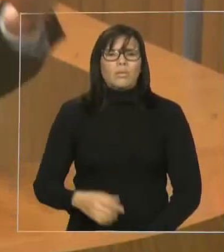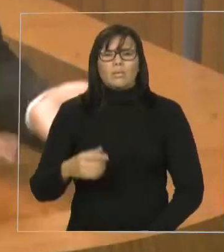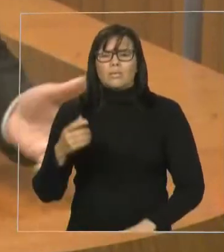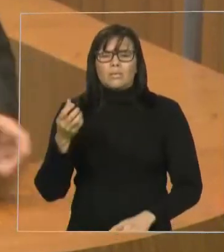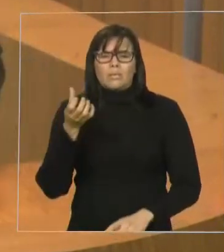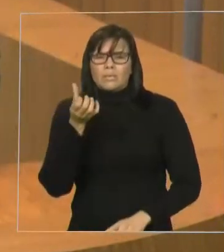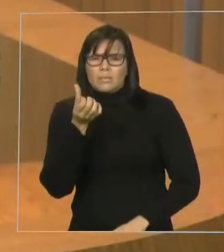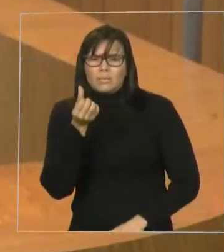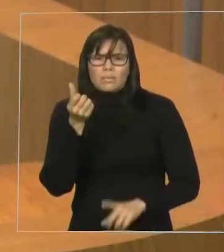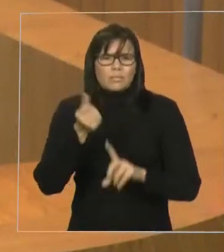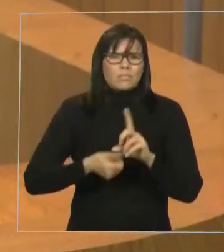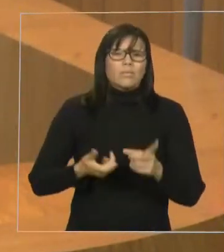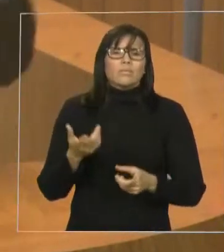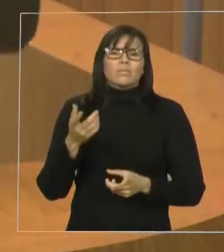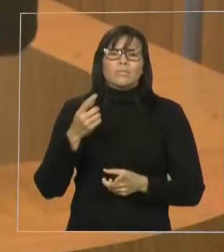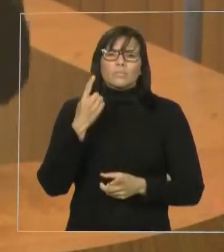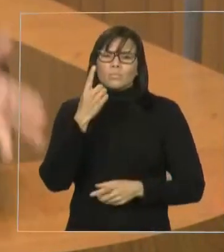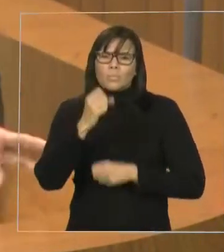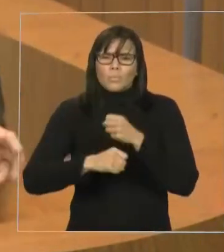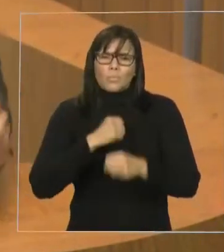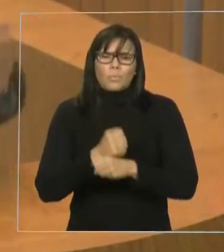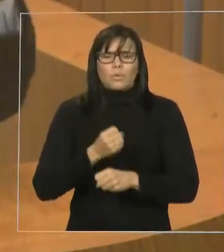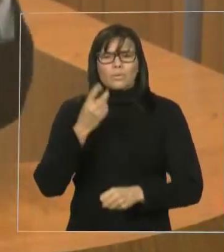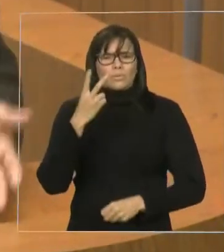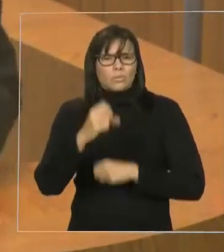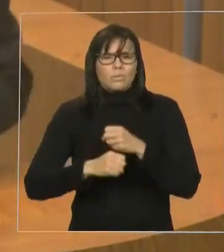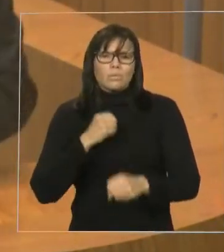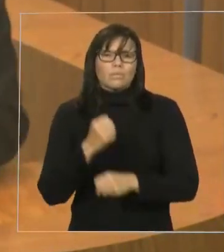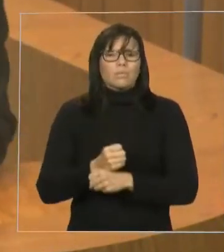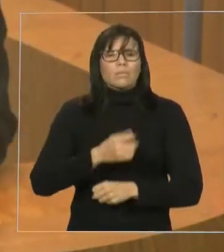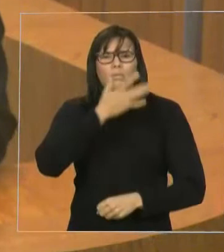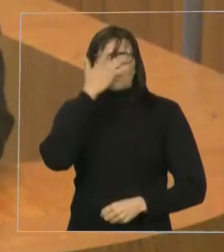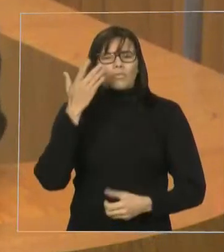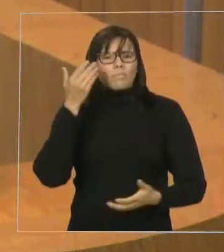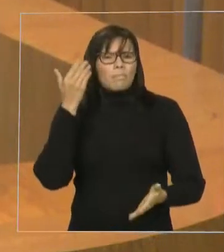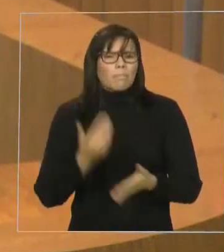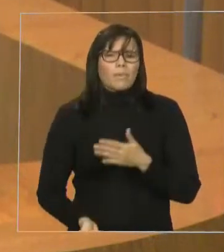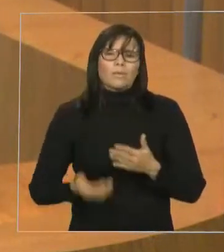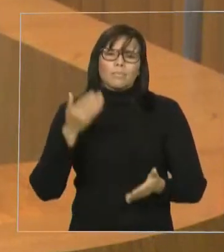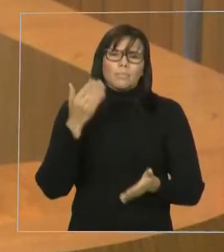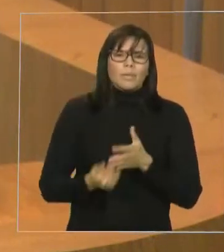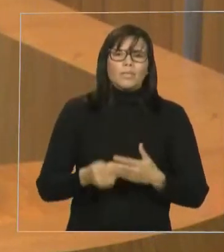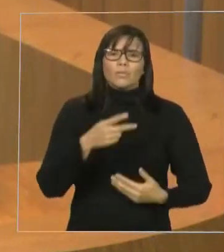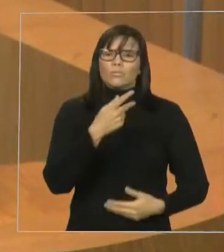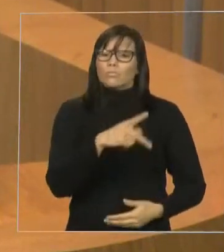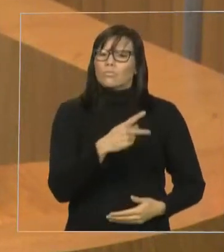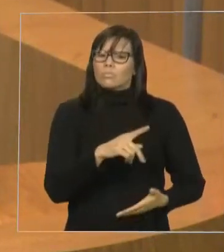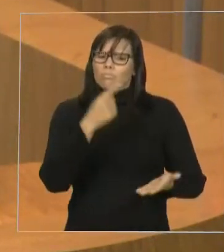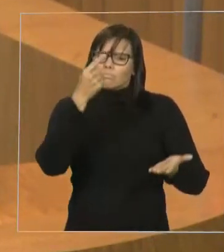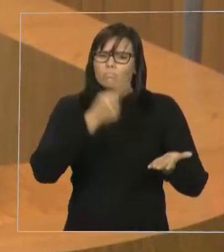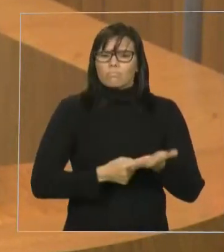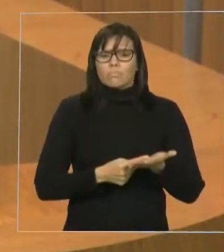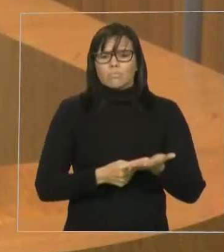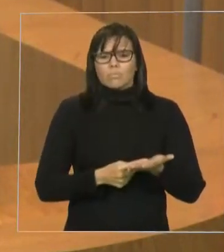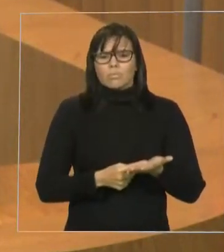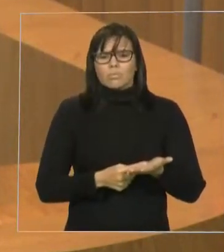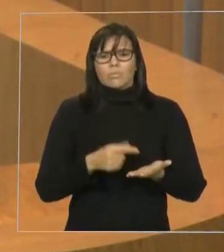as pessoas perdendo seus compromissos, sendo humilhadas e ultrajadas. Fica aqui o nosso repúdio alatão.